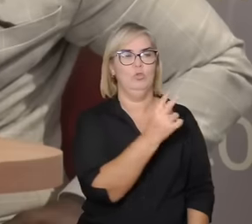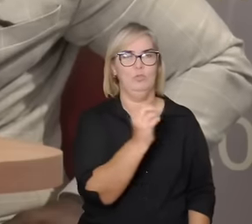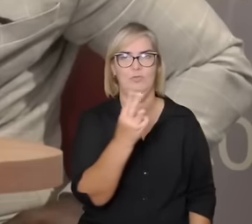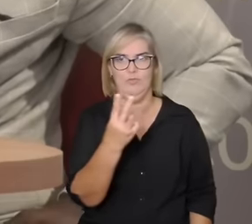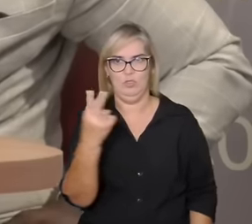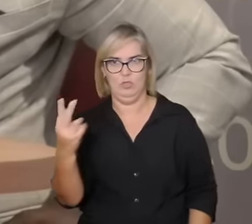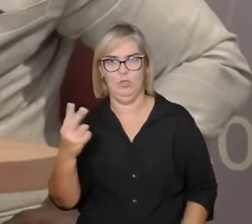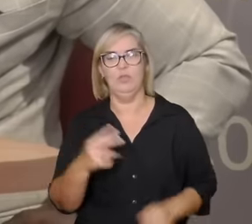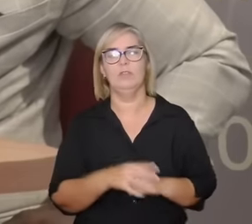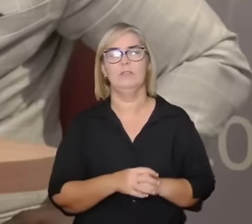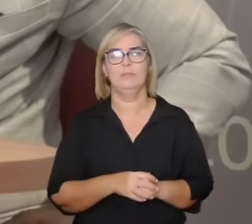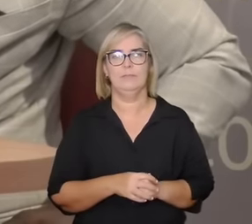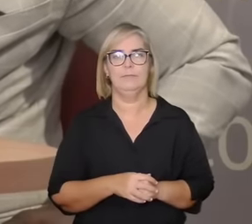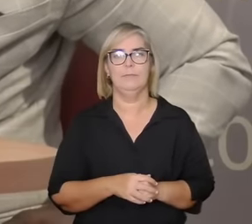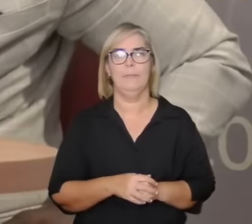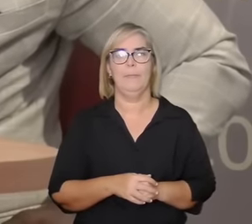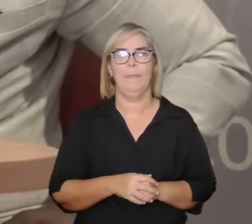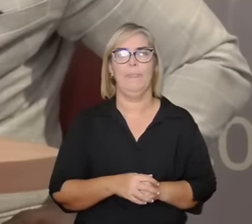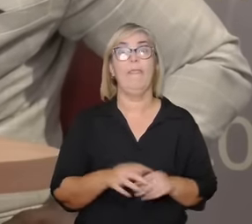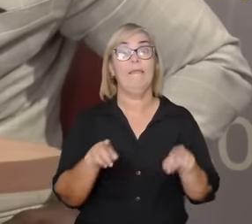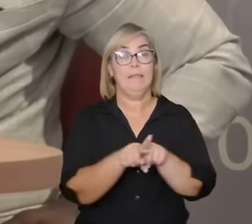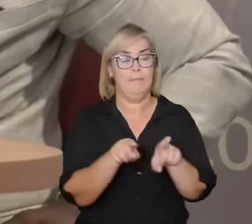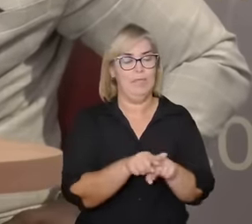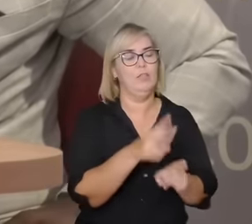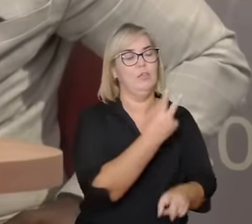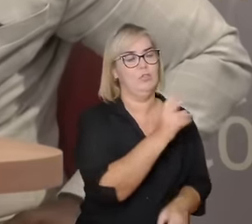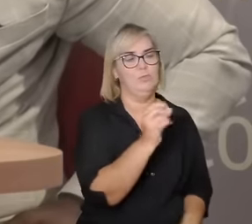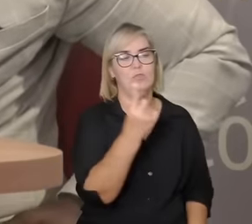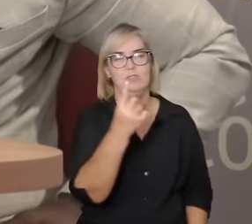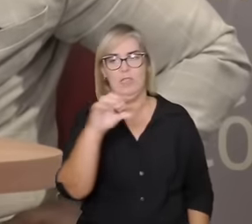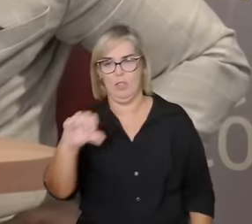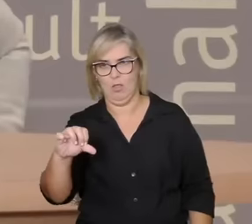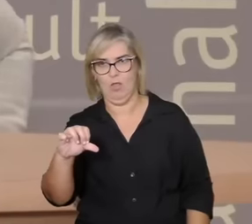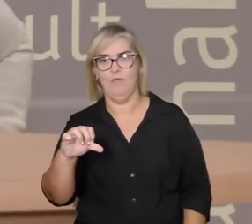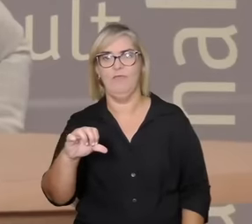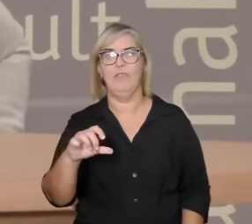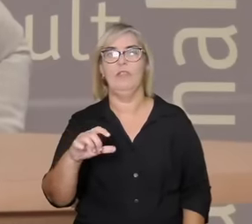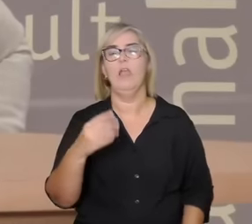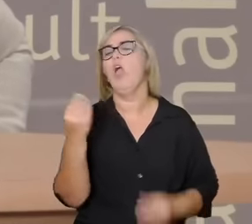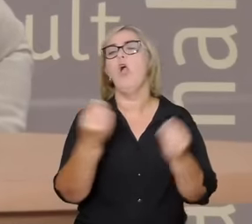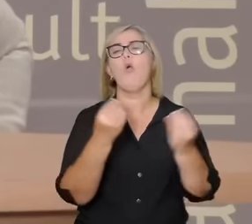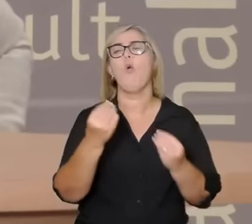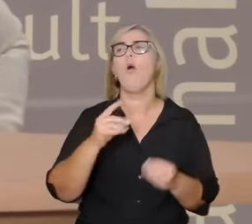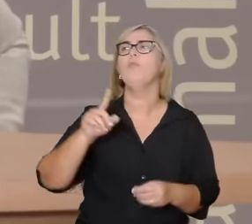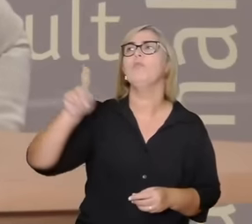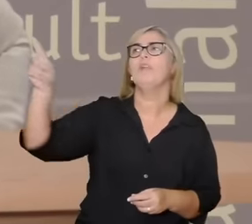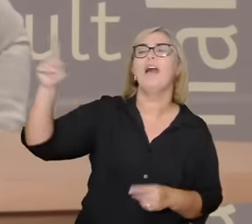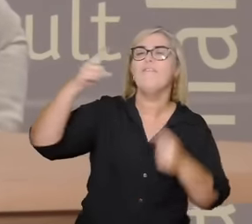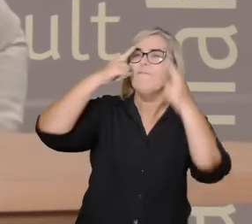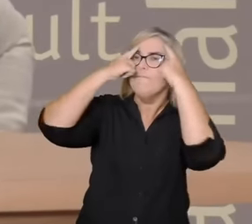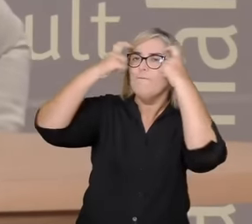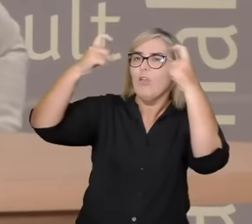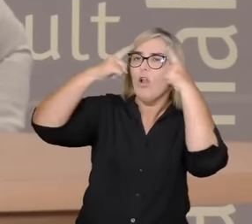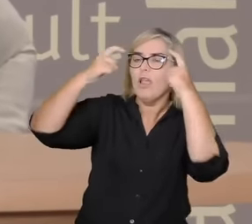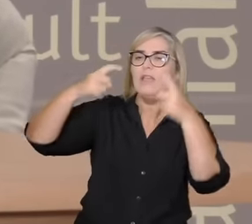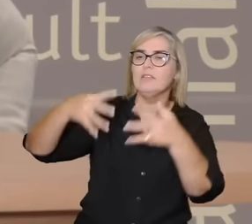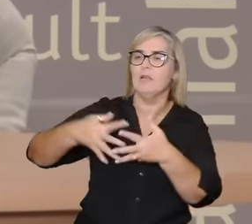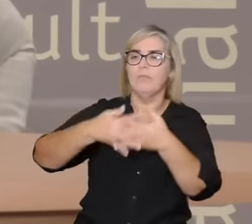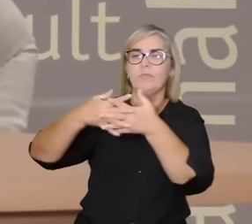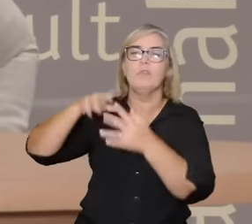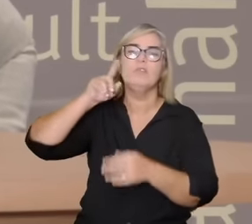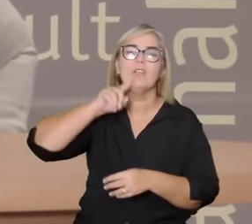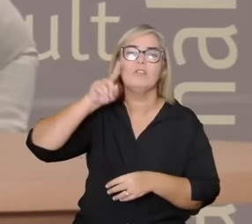2022 relatório de 2019 20 e 21 ataques em massa nos Estados Unidos da América só tem a maioria são